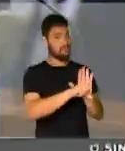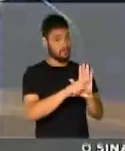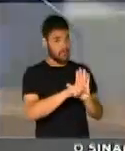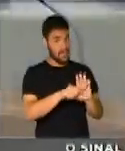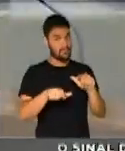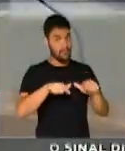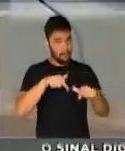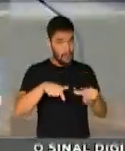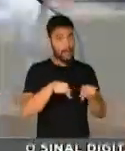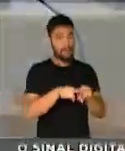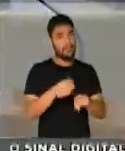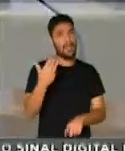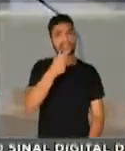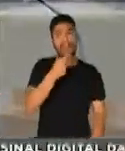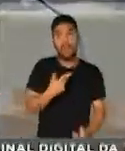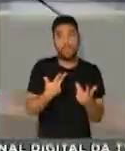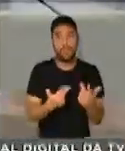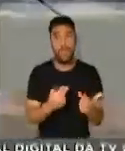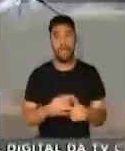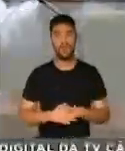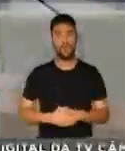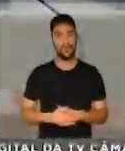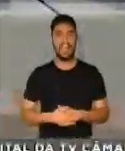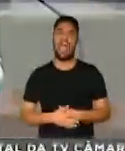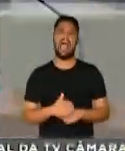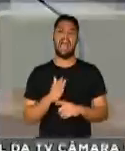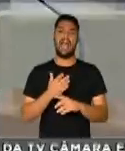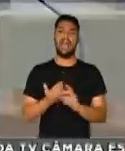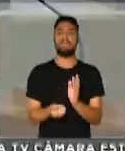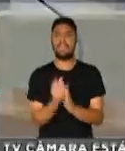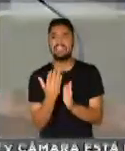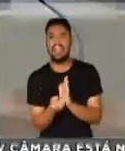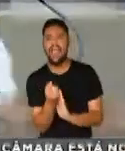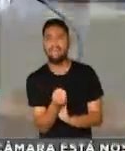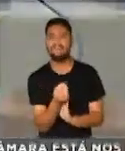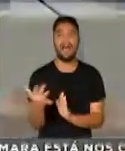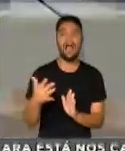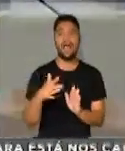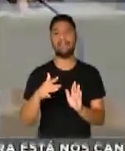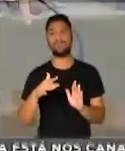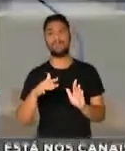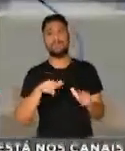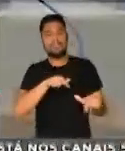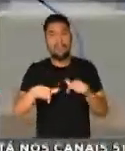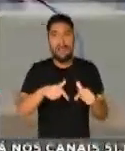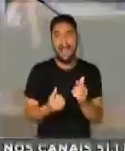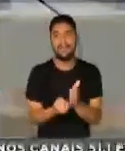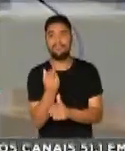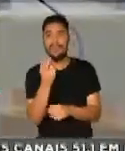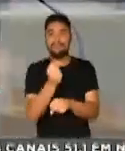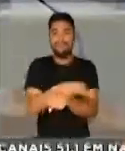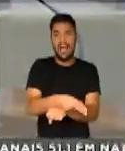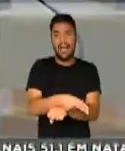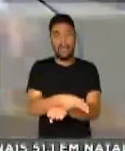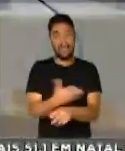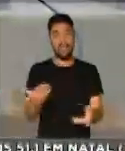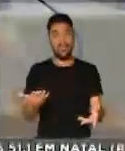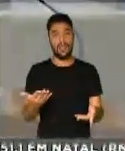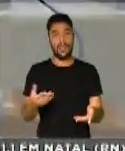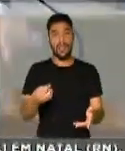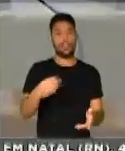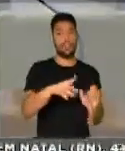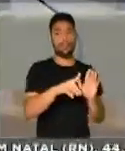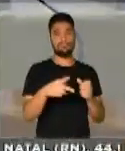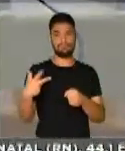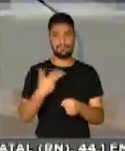foi a mesma coisa. Se anunciava que ia acabar o desemprego no Brasil porque ia se ter uma reforma trabalhista